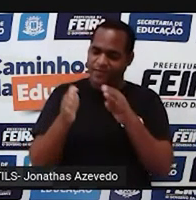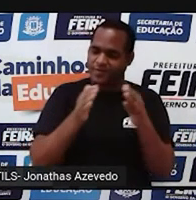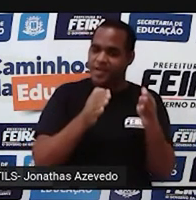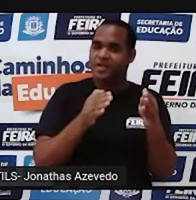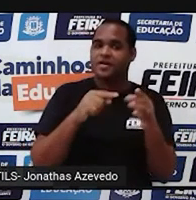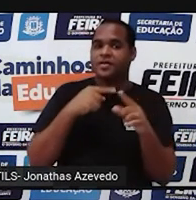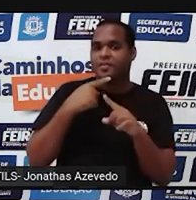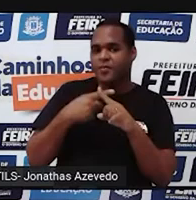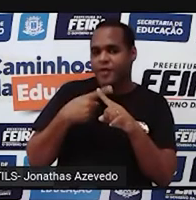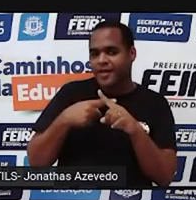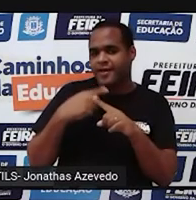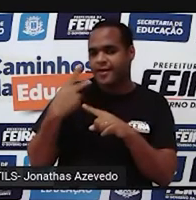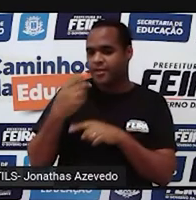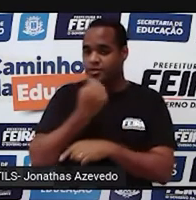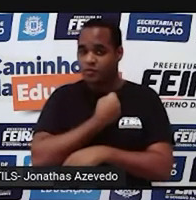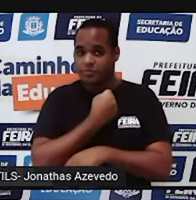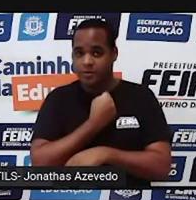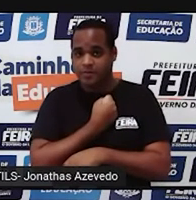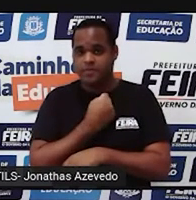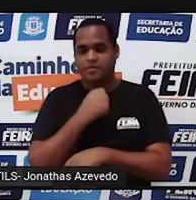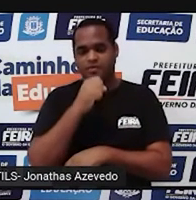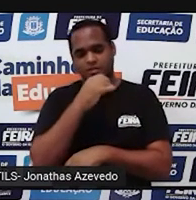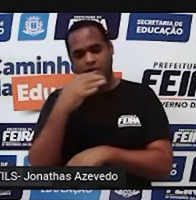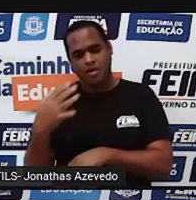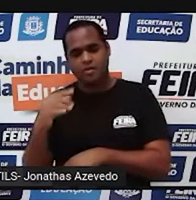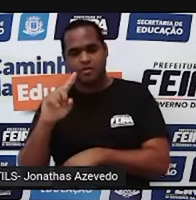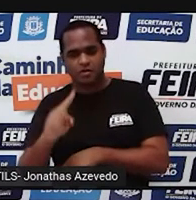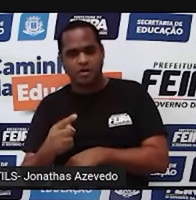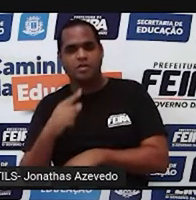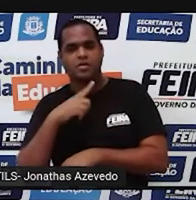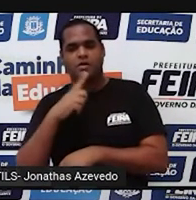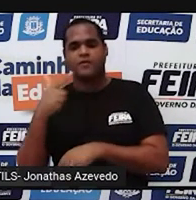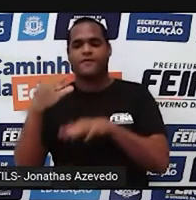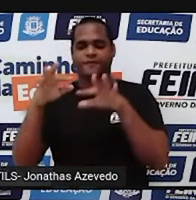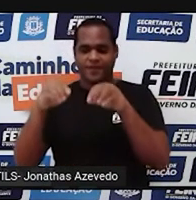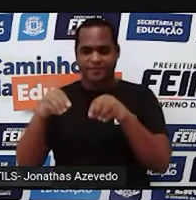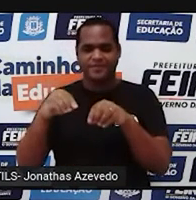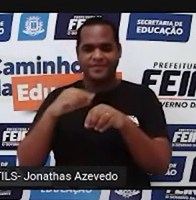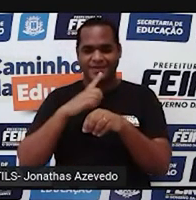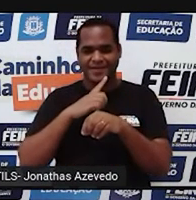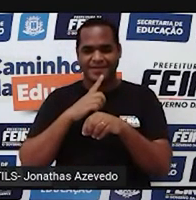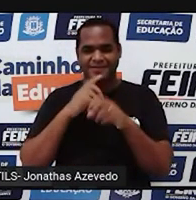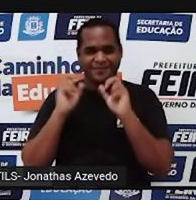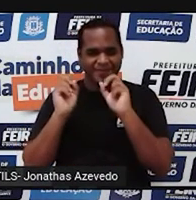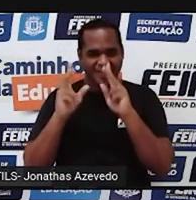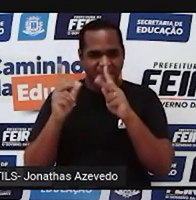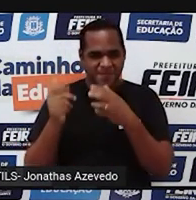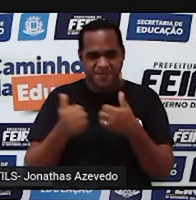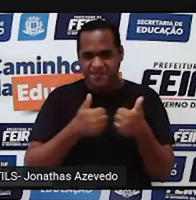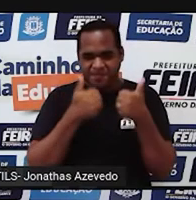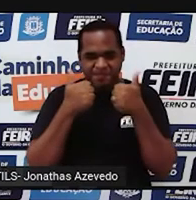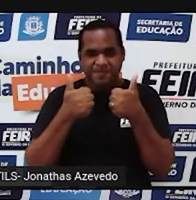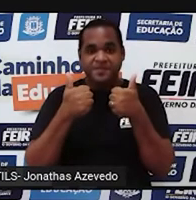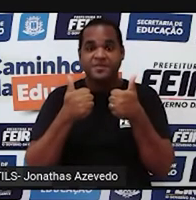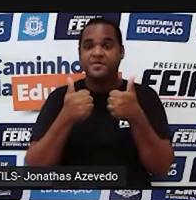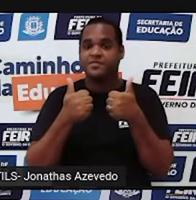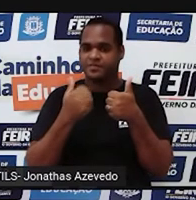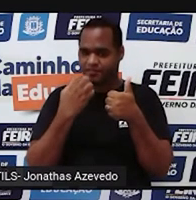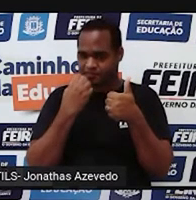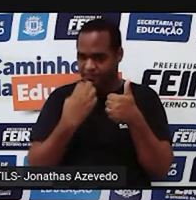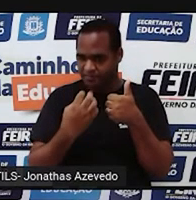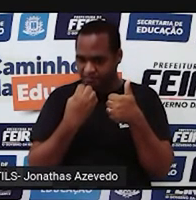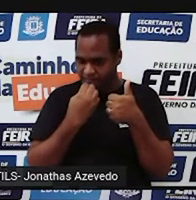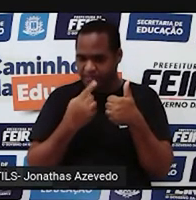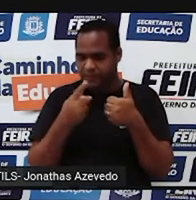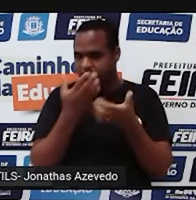um número decimal e outro existem infinitos. infinitos, tá bom? Beleza? Coisinhas que você já